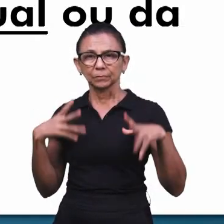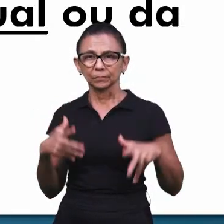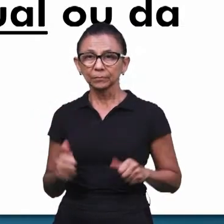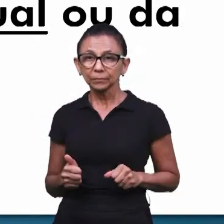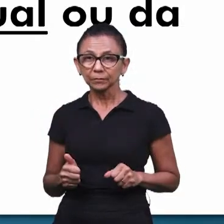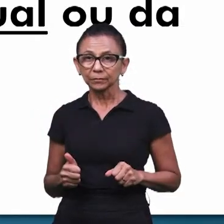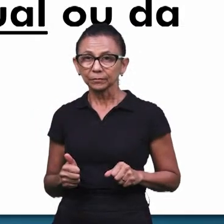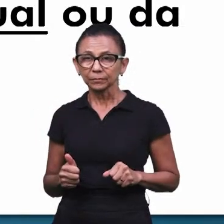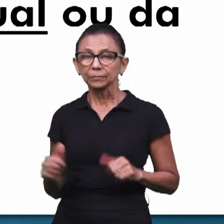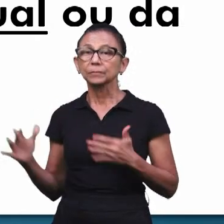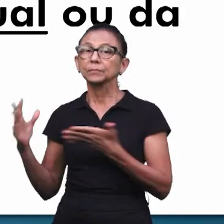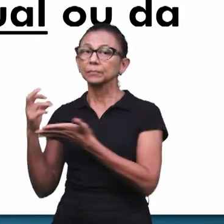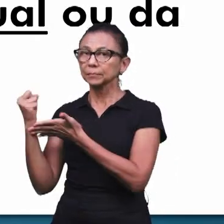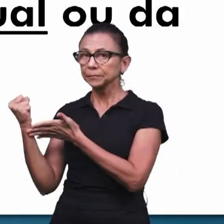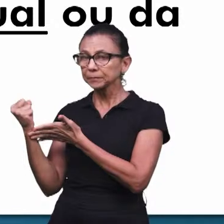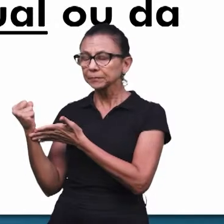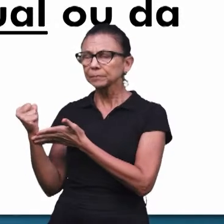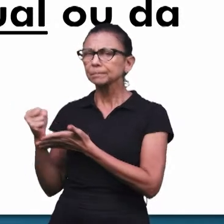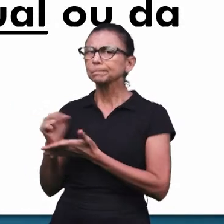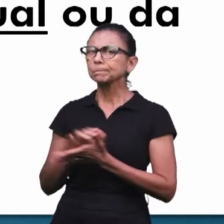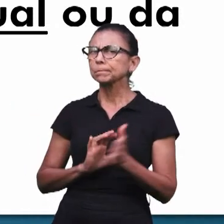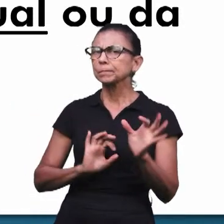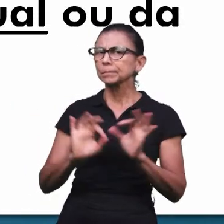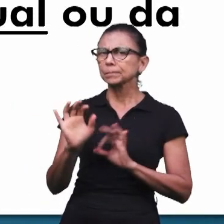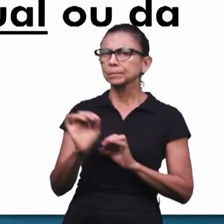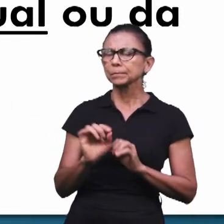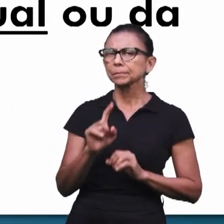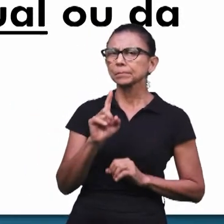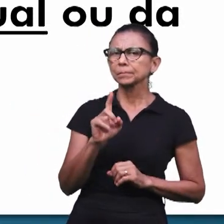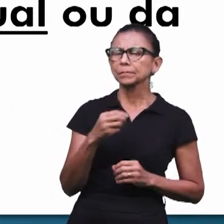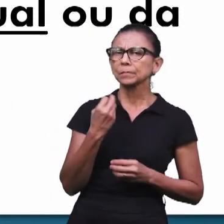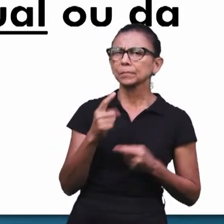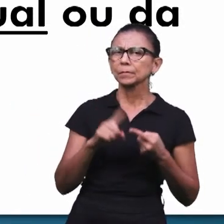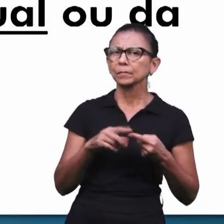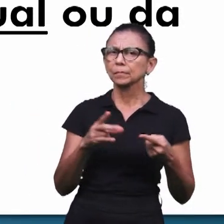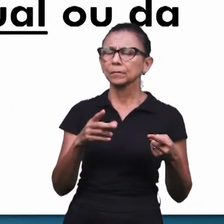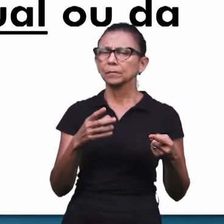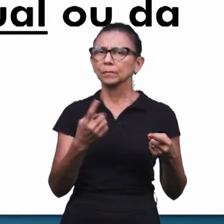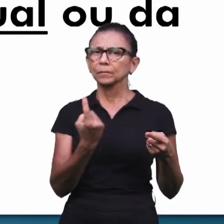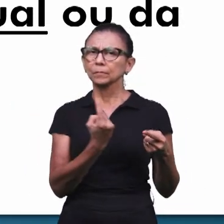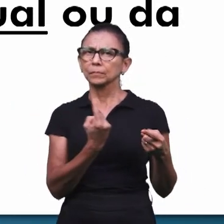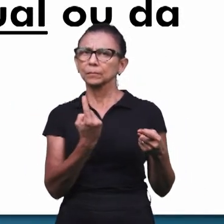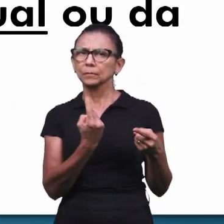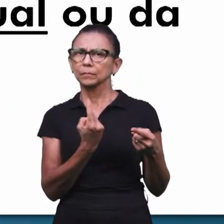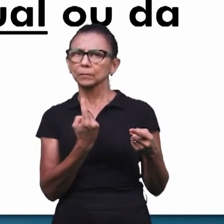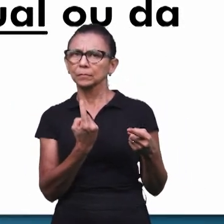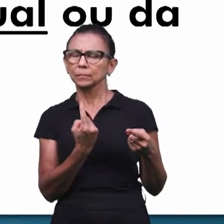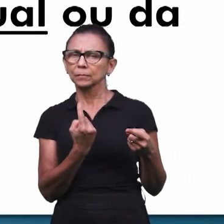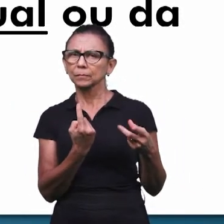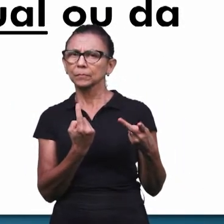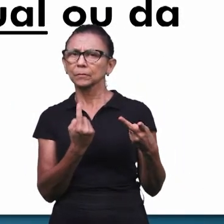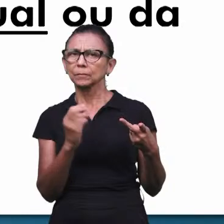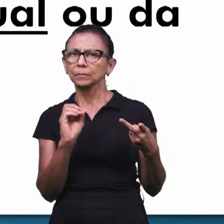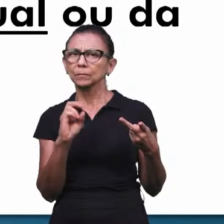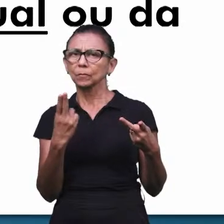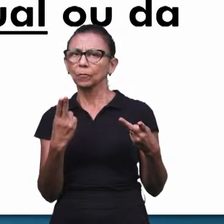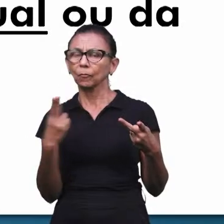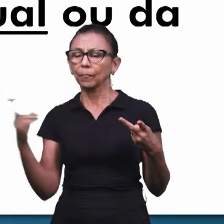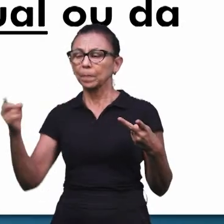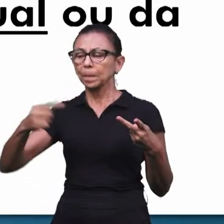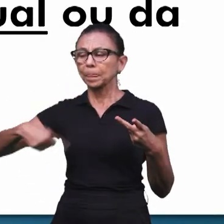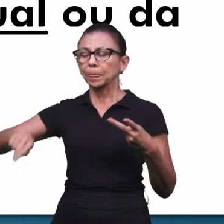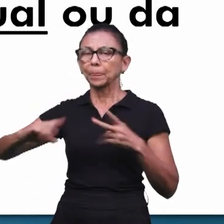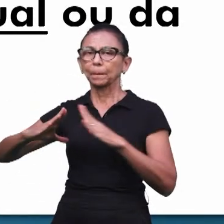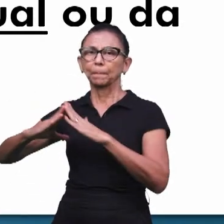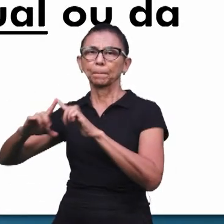bem, isso é uma afirmação. A pergunta é, esse preparo é individual ou da igreja como um